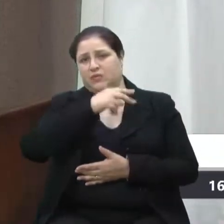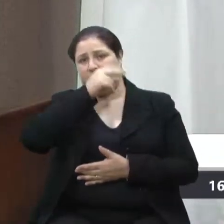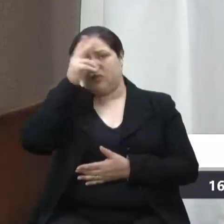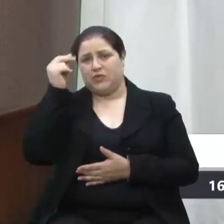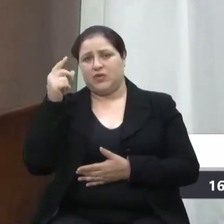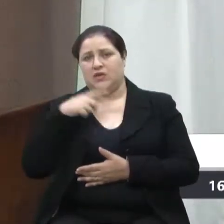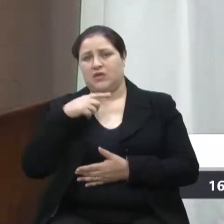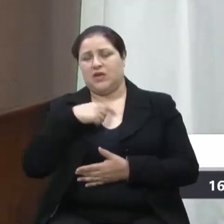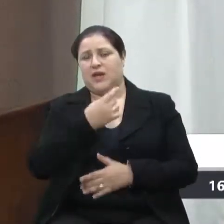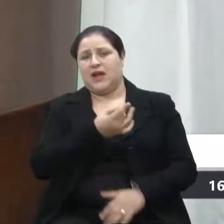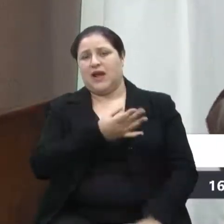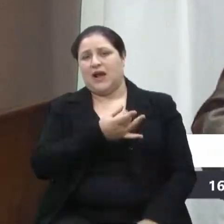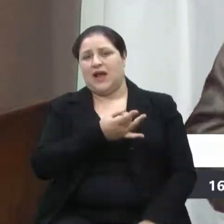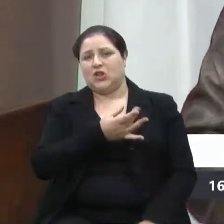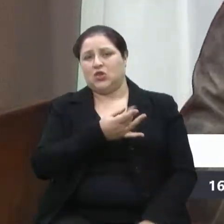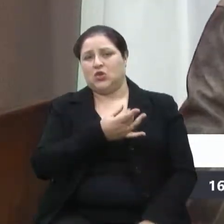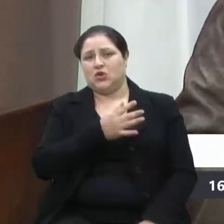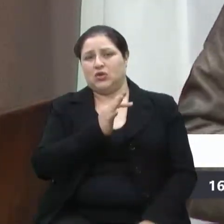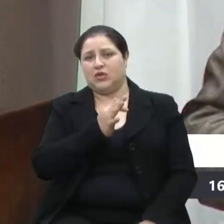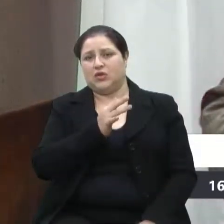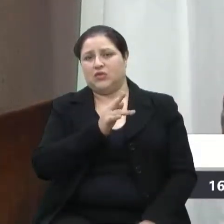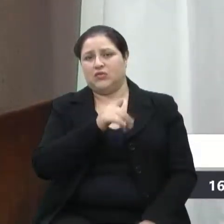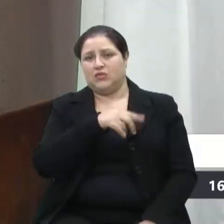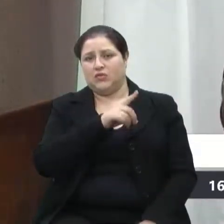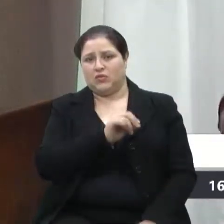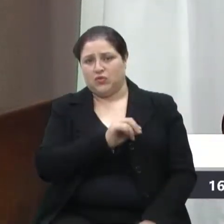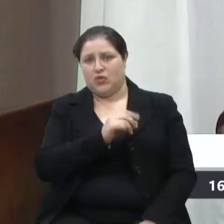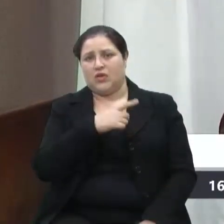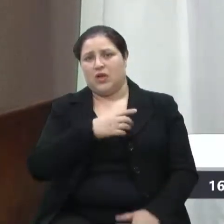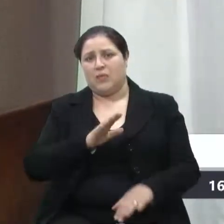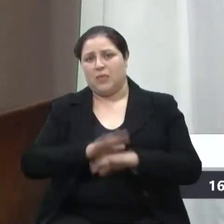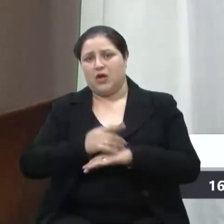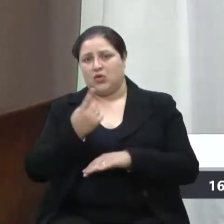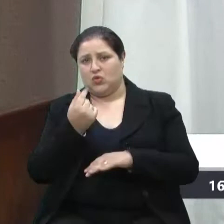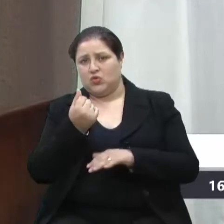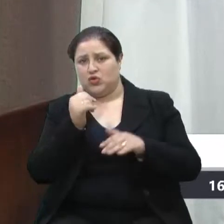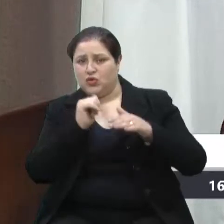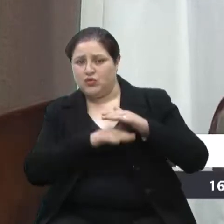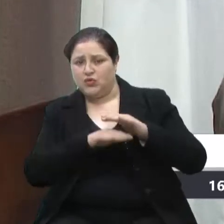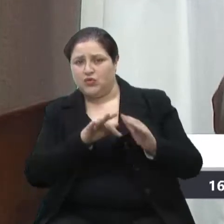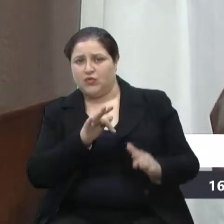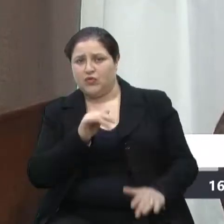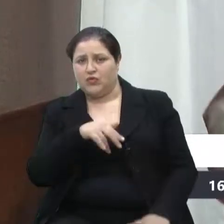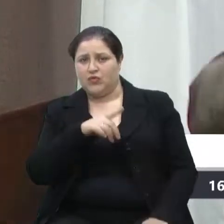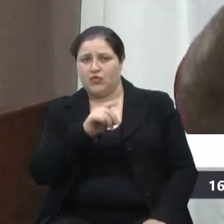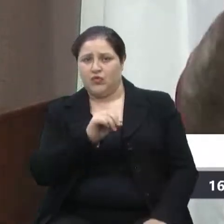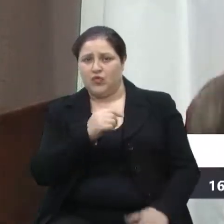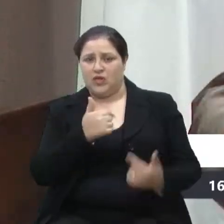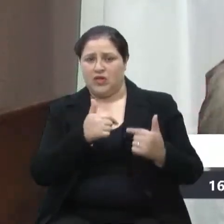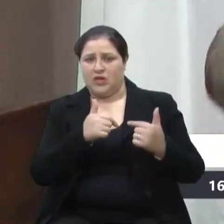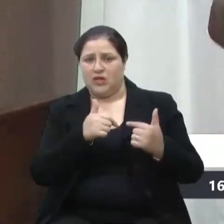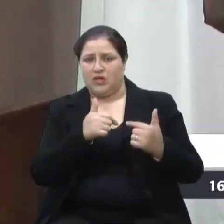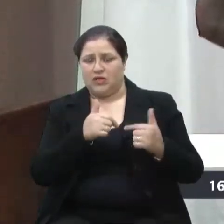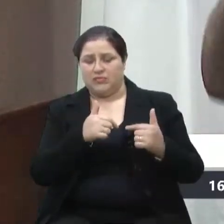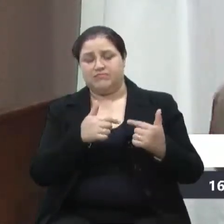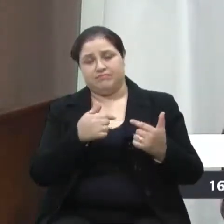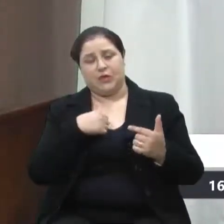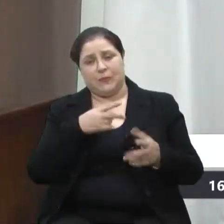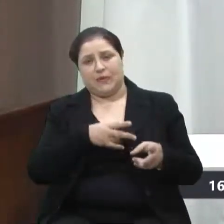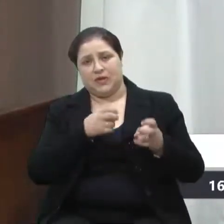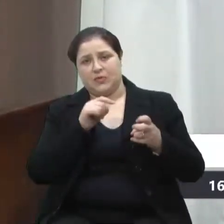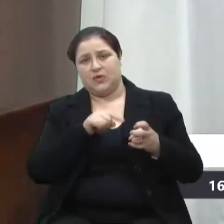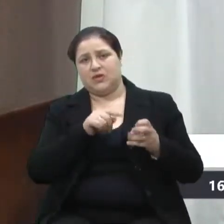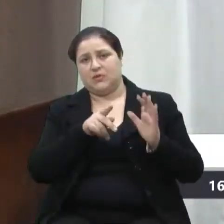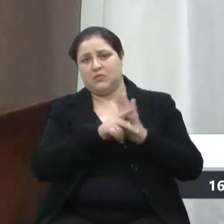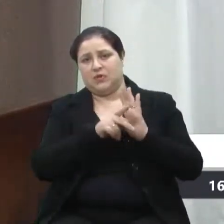fundos, e que está sendo criado mais um fundo, que é do emprego, eu percebo que esse fundo da regularização, sim,